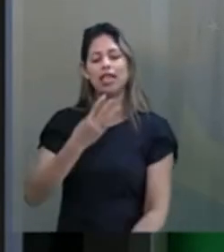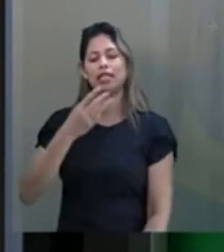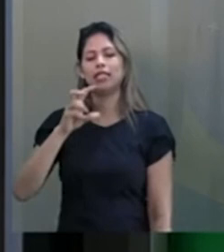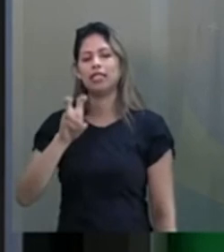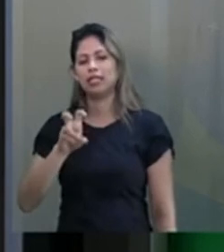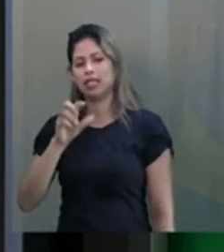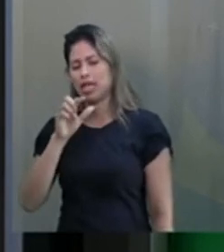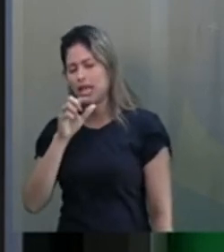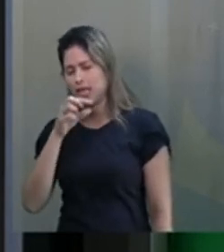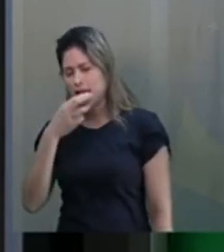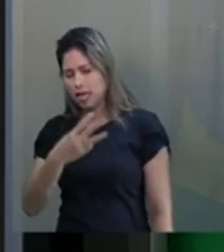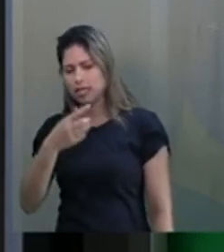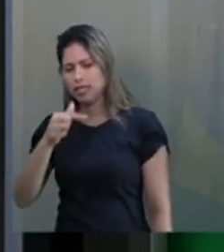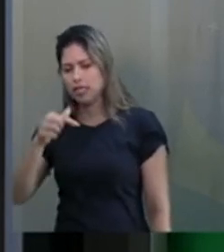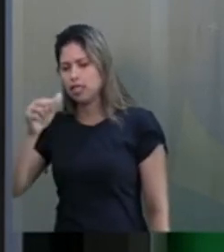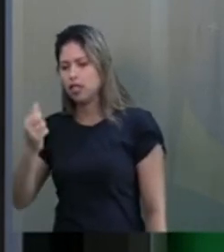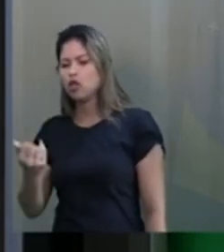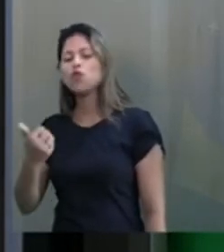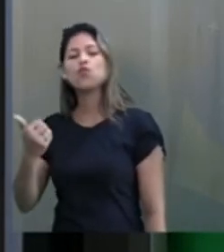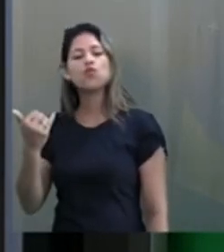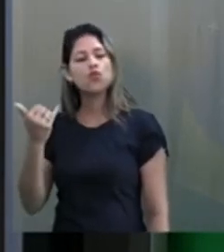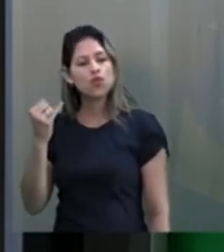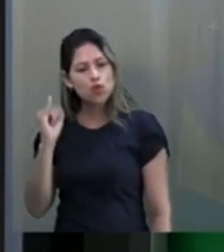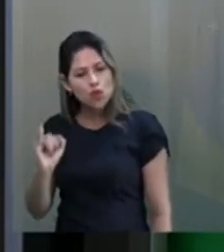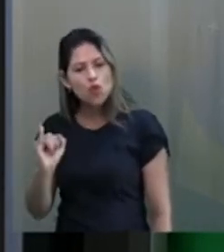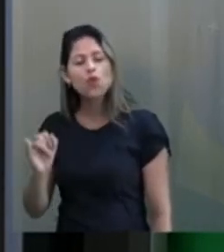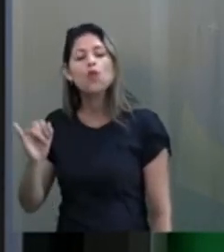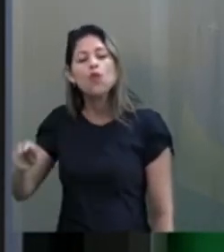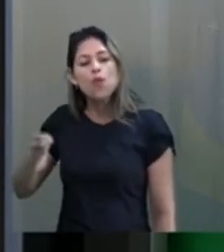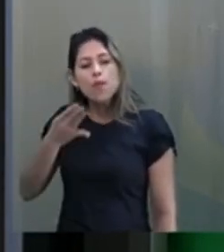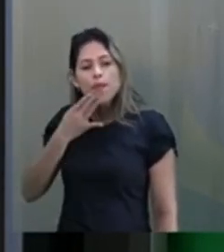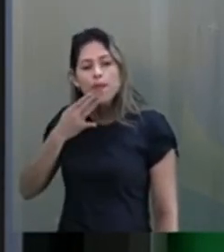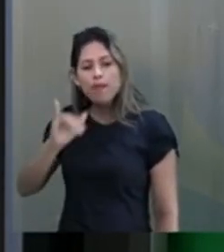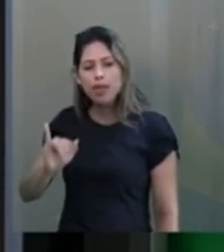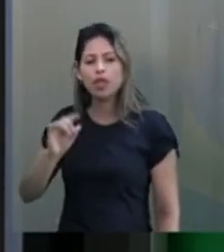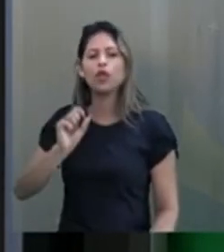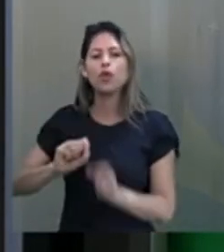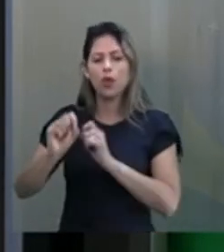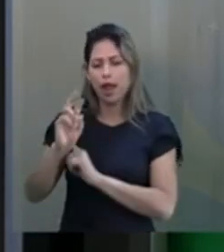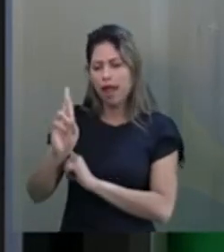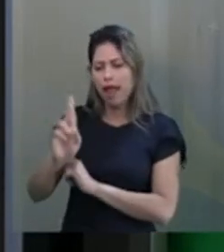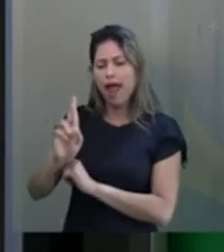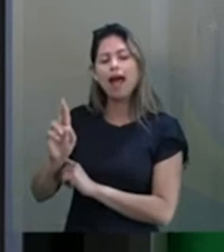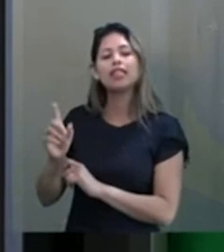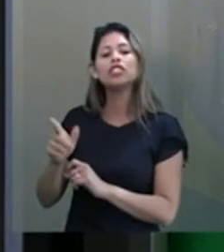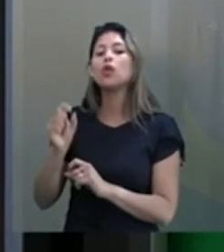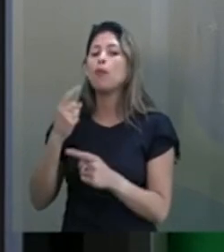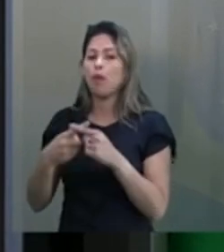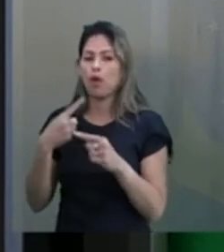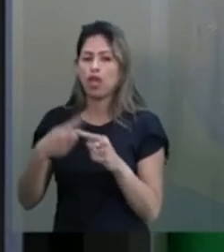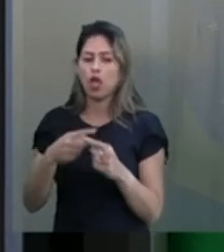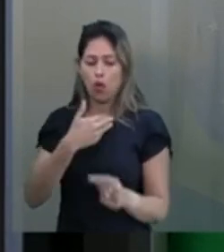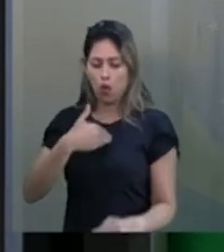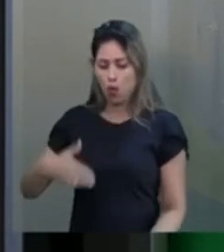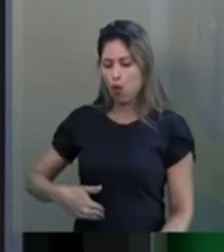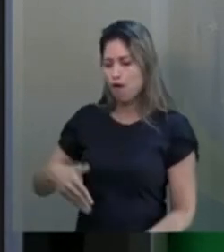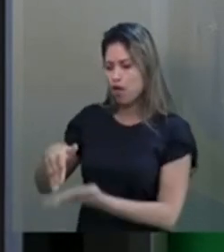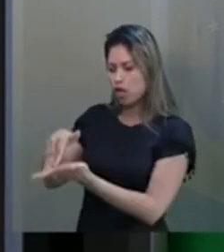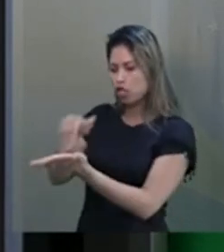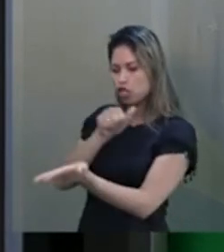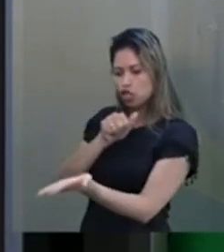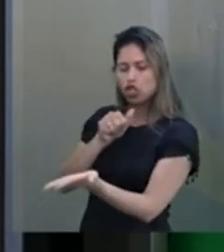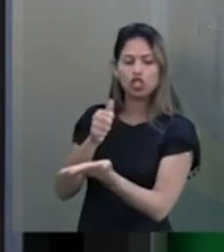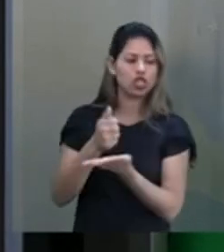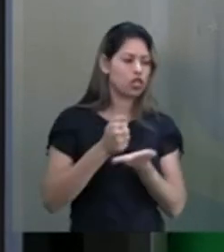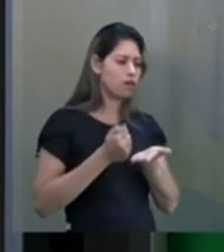371 bilhões de reais de dinheiro que o governo institucionalmente tira do mais pobre para passar para o mais